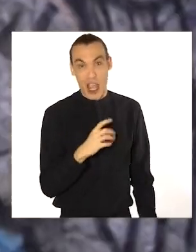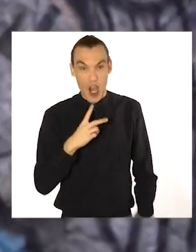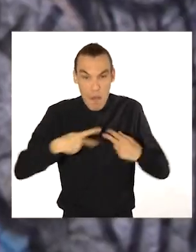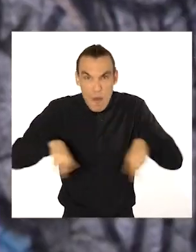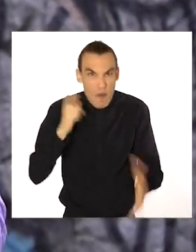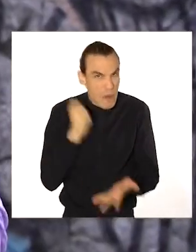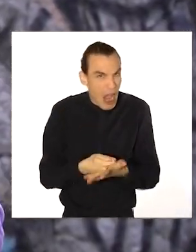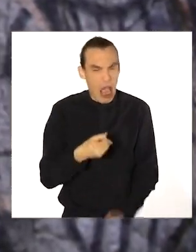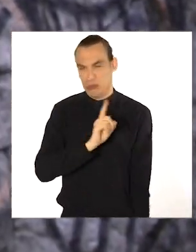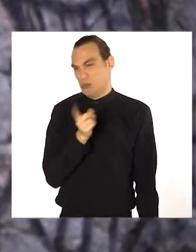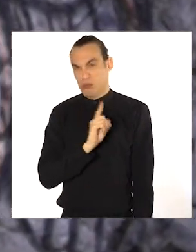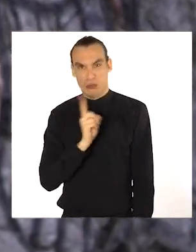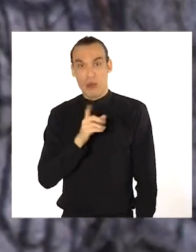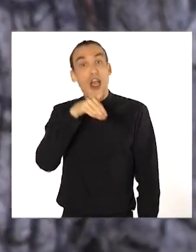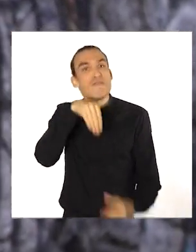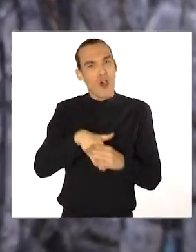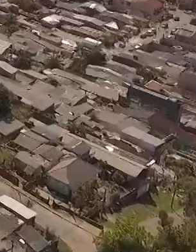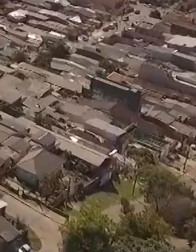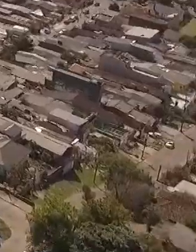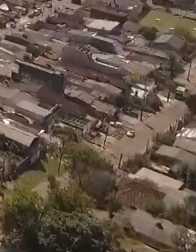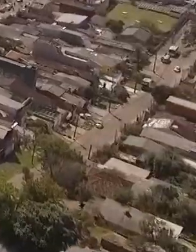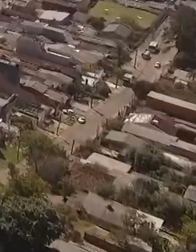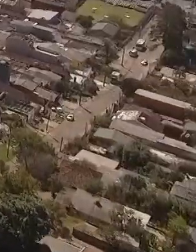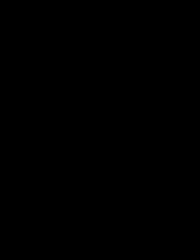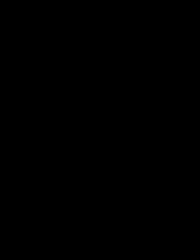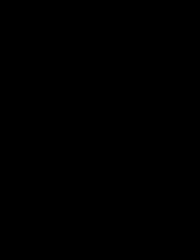a Porto Alegre. O povo não pode pagar a conta da crise.